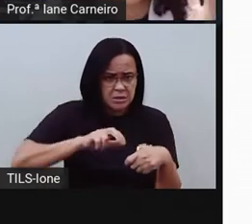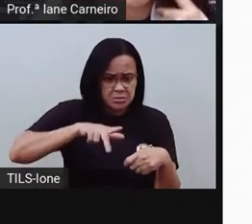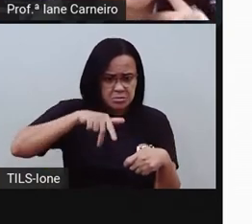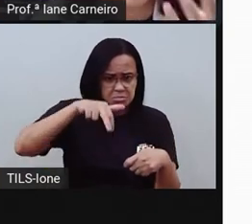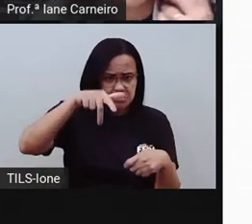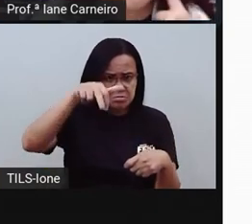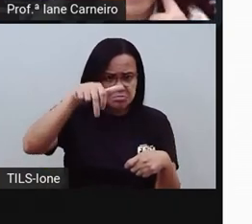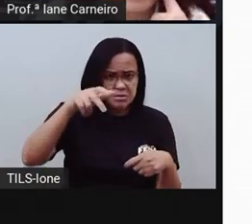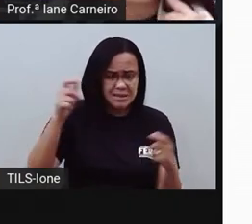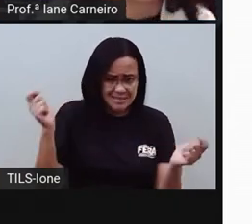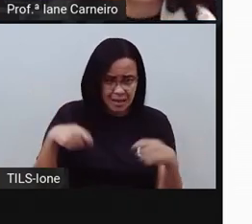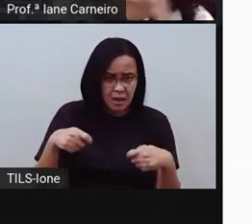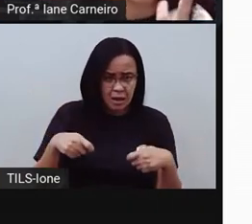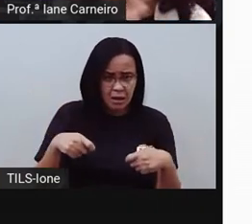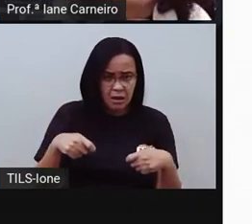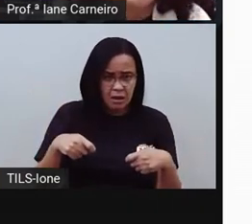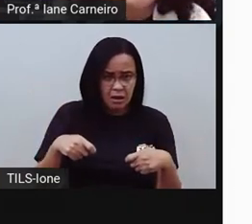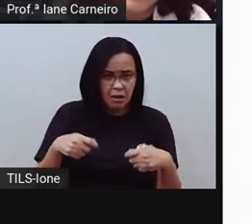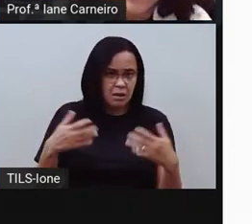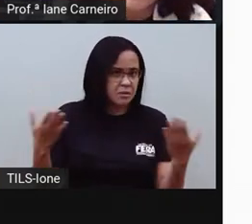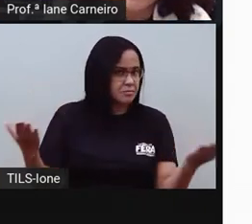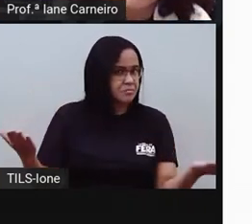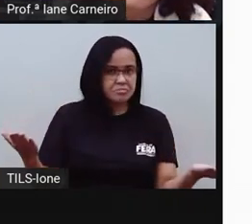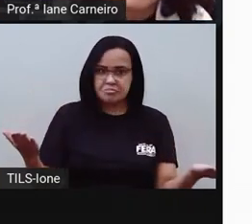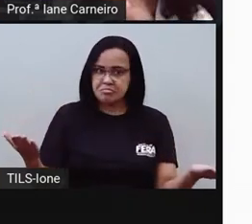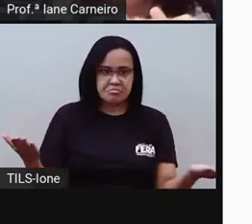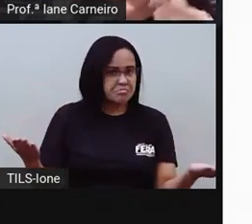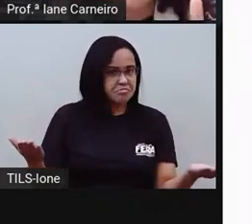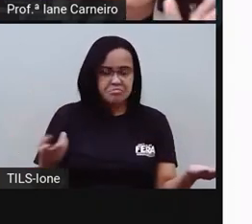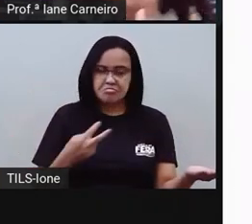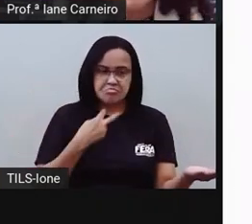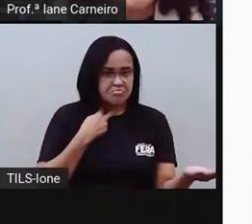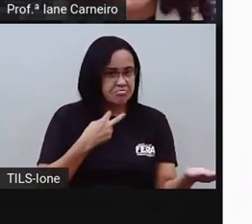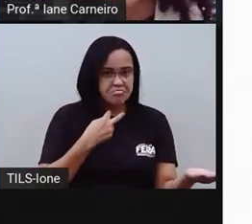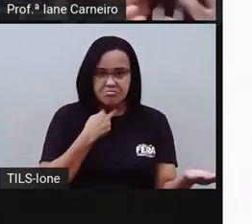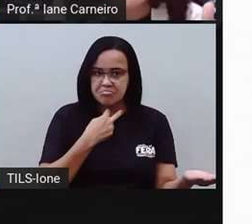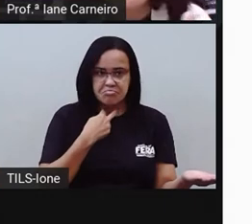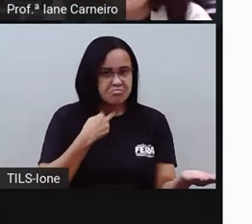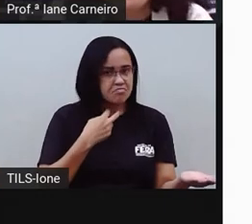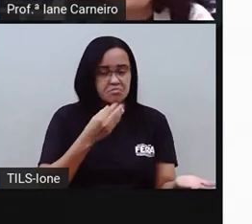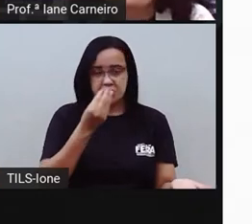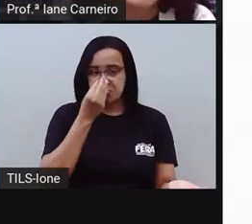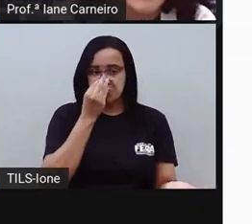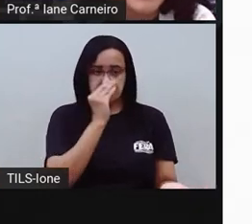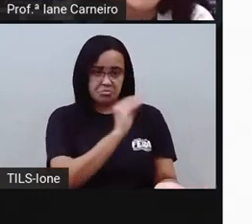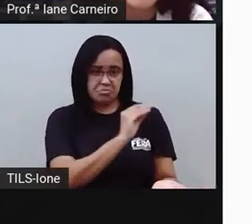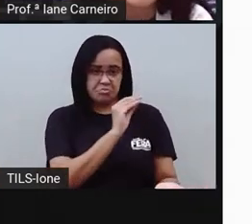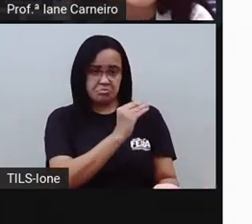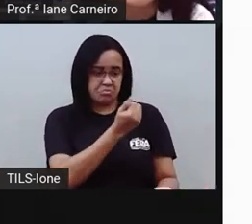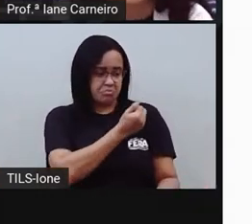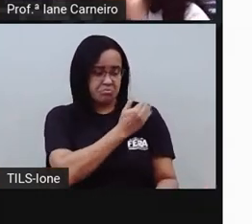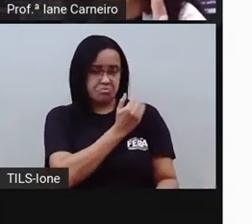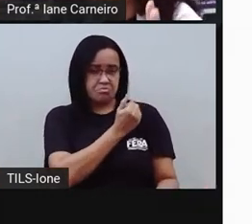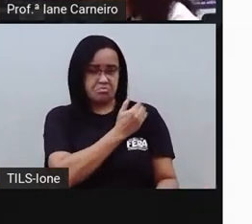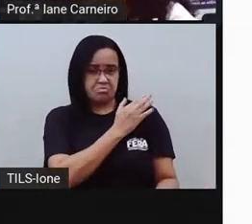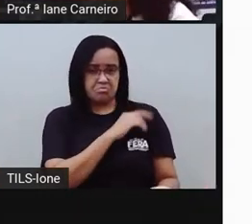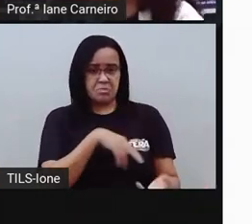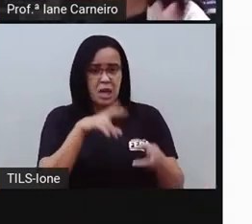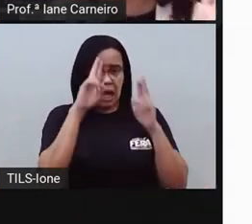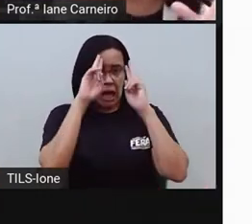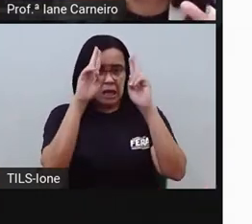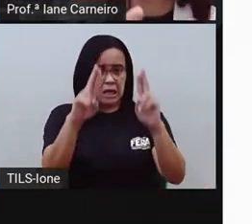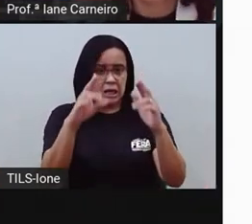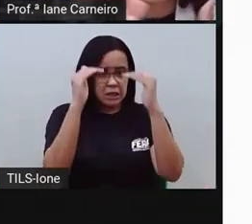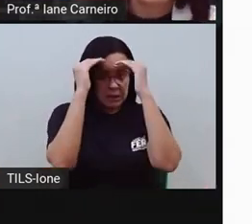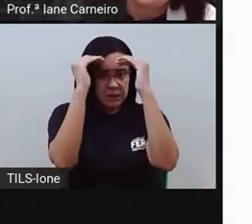se no lugar só tem escada, não tem uma rampa de acesso, né? E aí, já começou o preconceito. Desrespeito com a diferença. Eu preciso